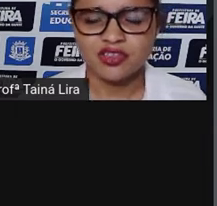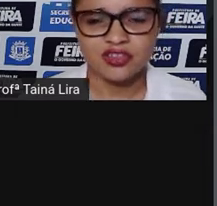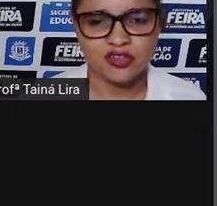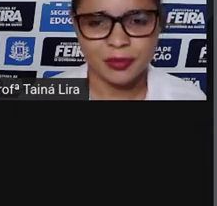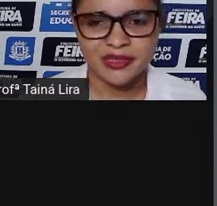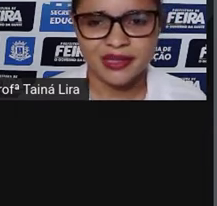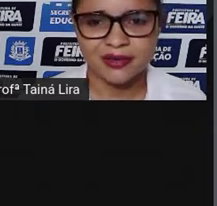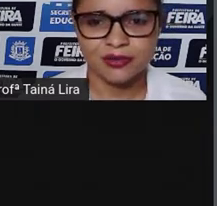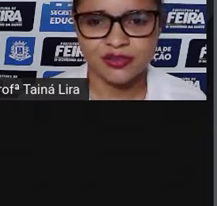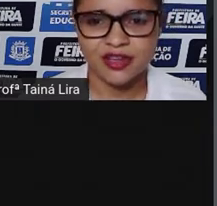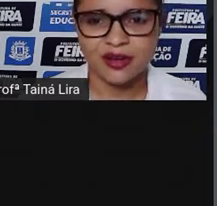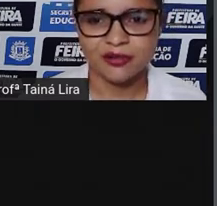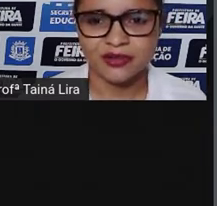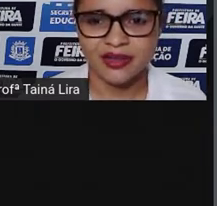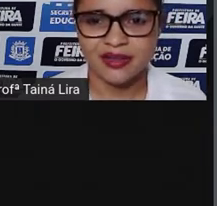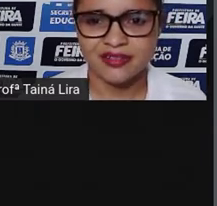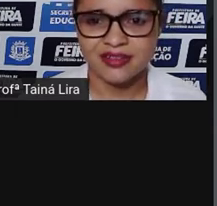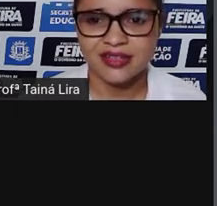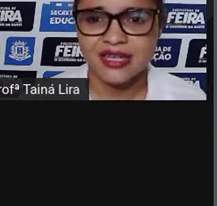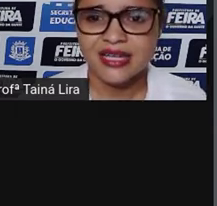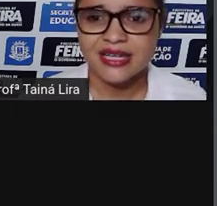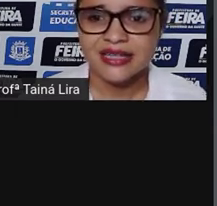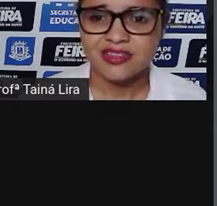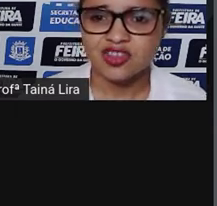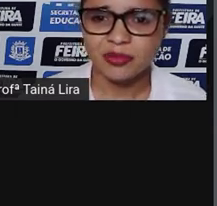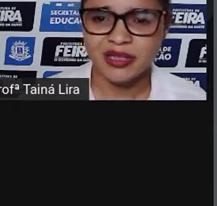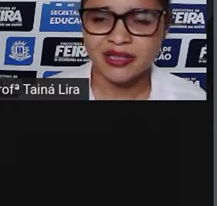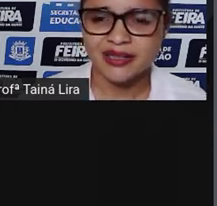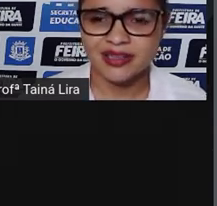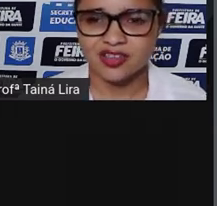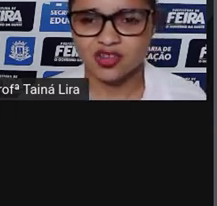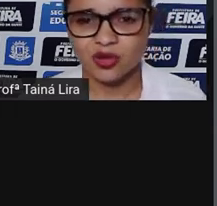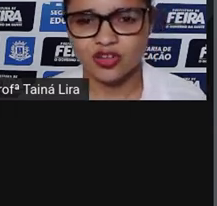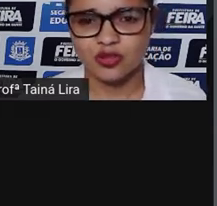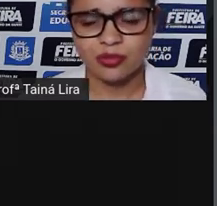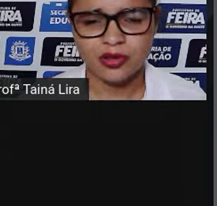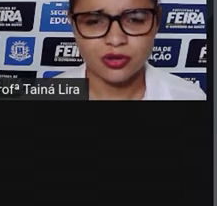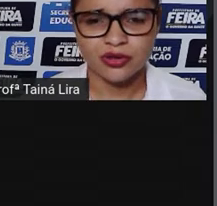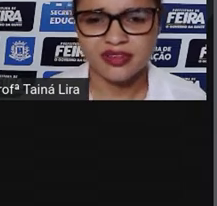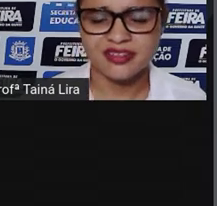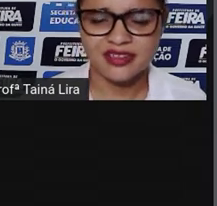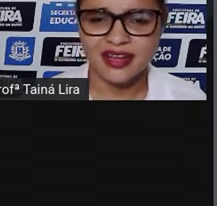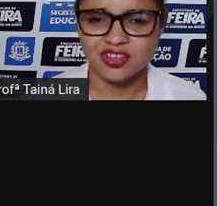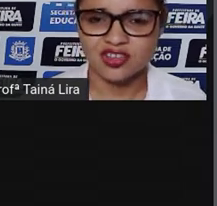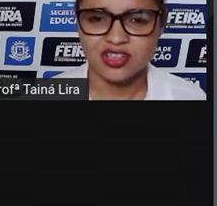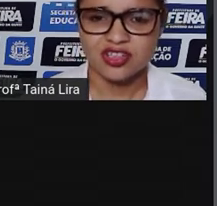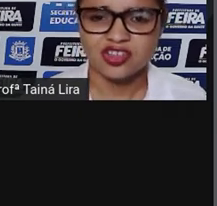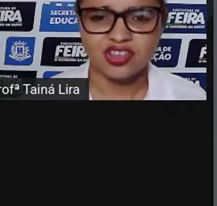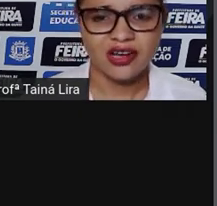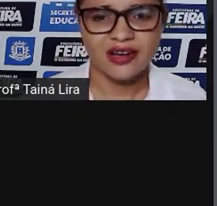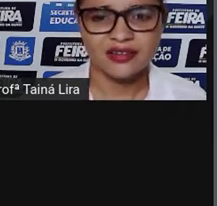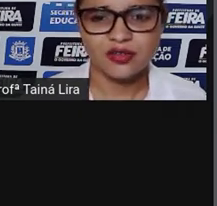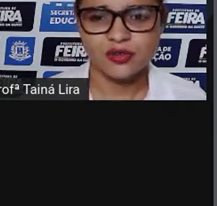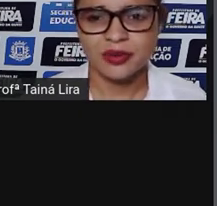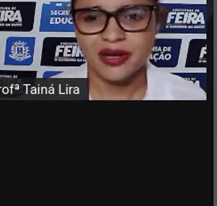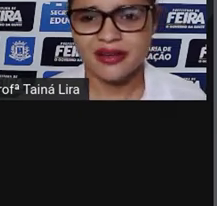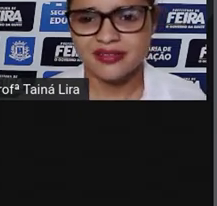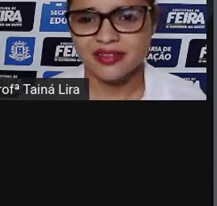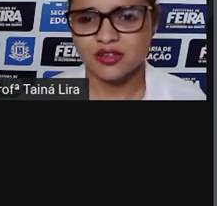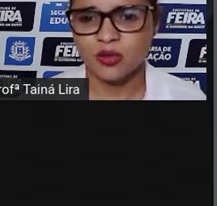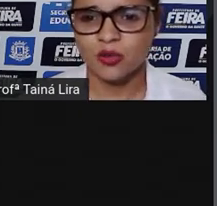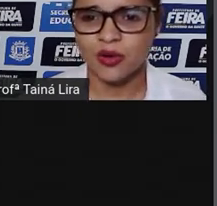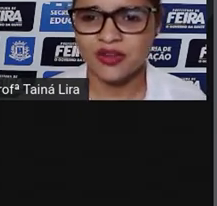vários dias de espetáculos que acontecem de manhã até de noite por toda a cidade. Teatros,